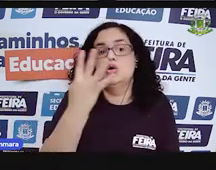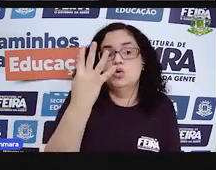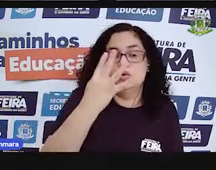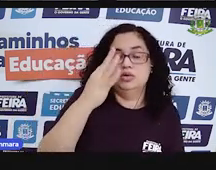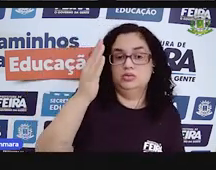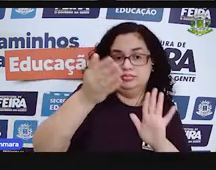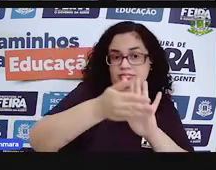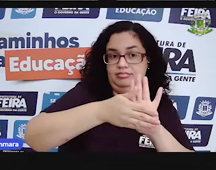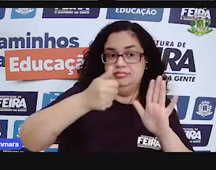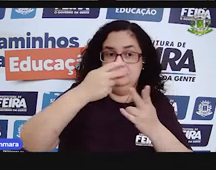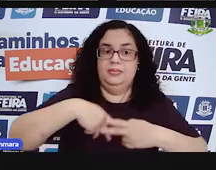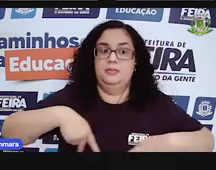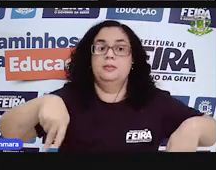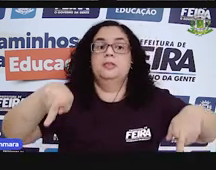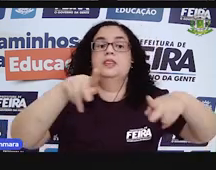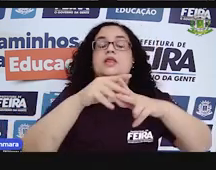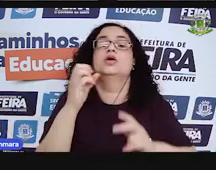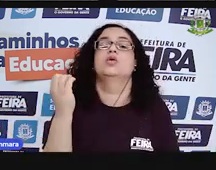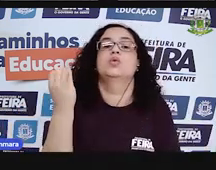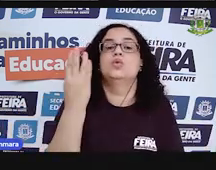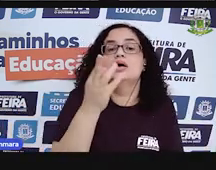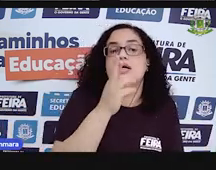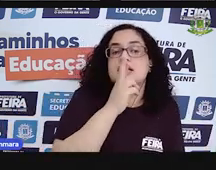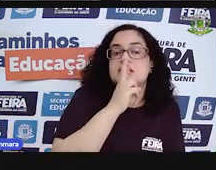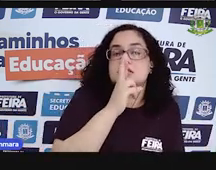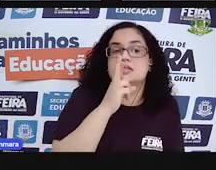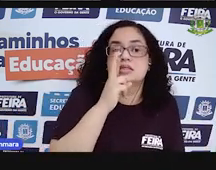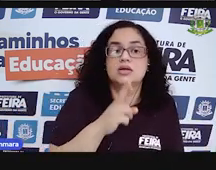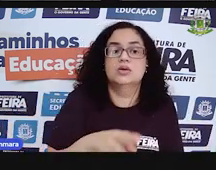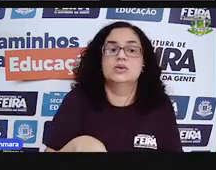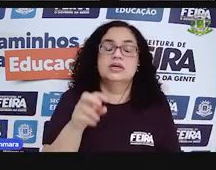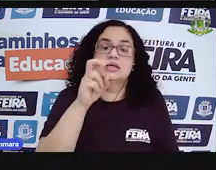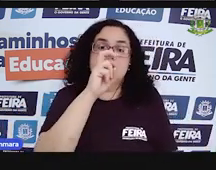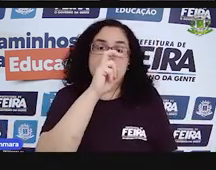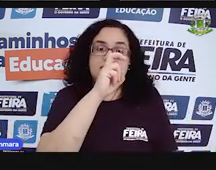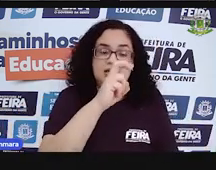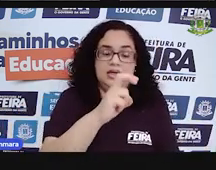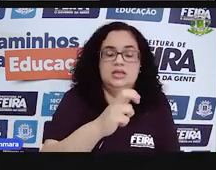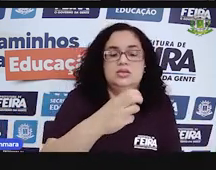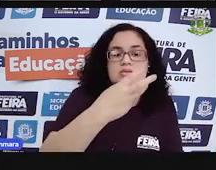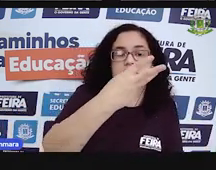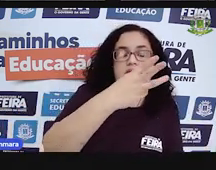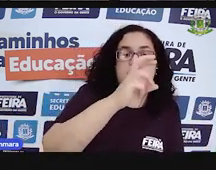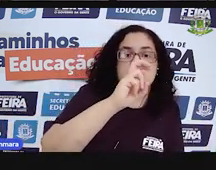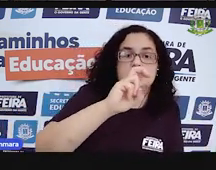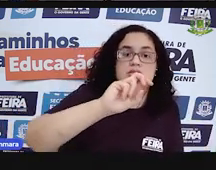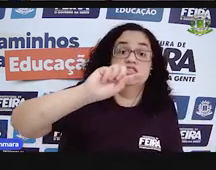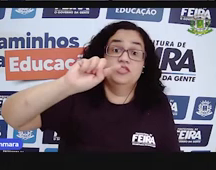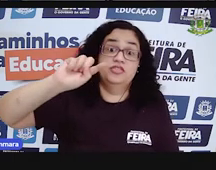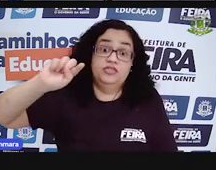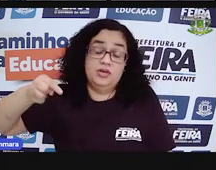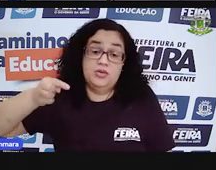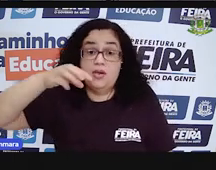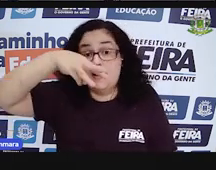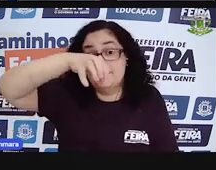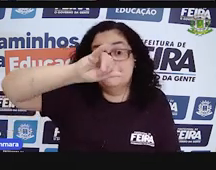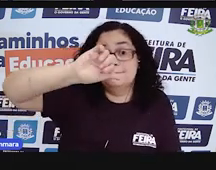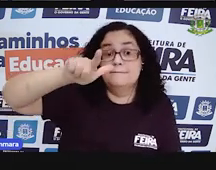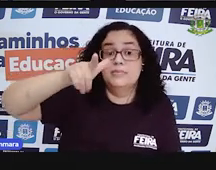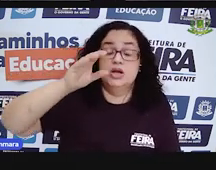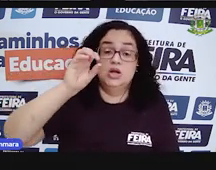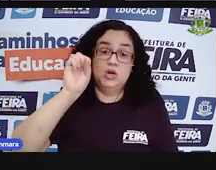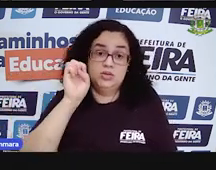populosos e deu quanto? Deu 535,8 milhões de